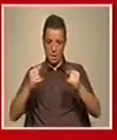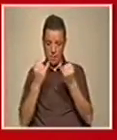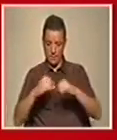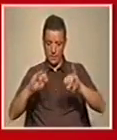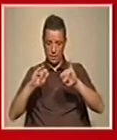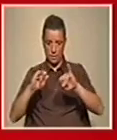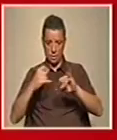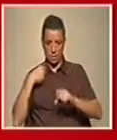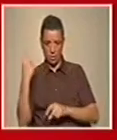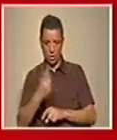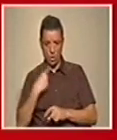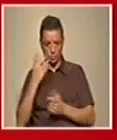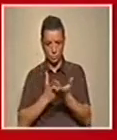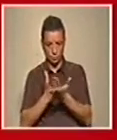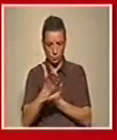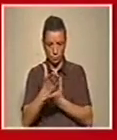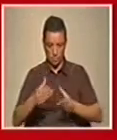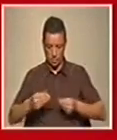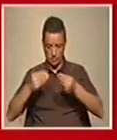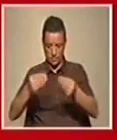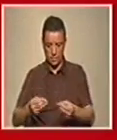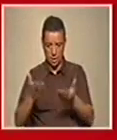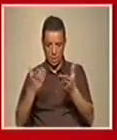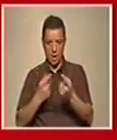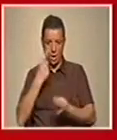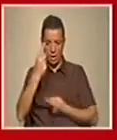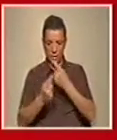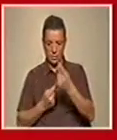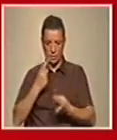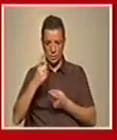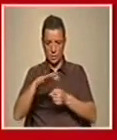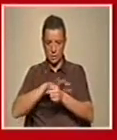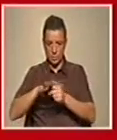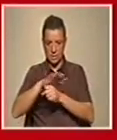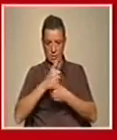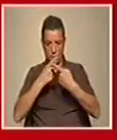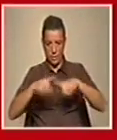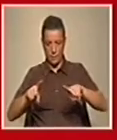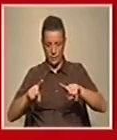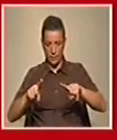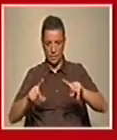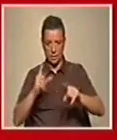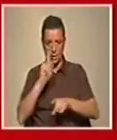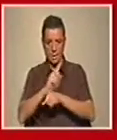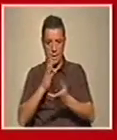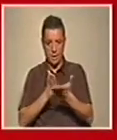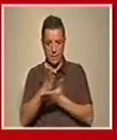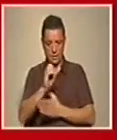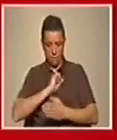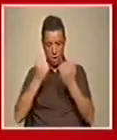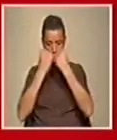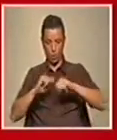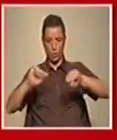Nós continuaremos a manter, e não está em cima da mesa neste momento qualquer situação diferente, nós continuaremos a manter as nossas autonomias,